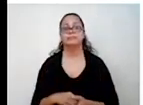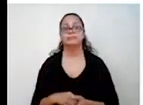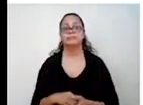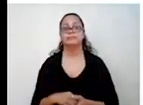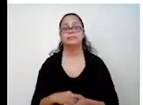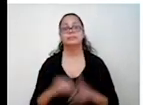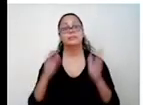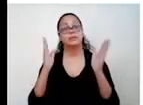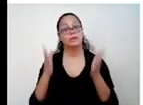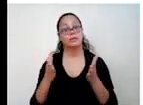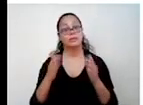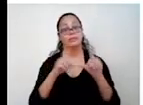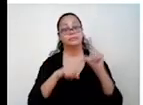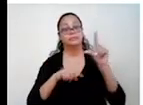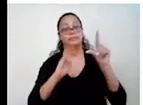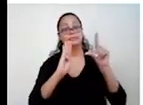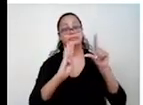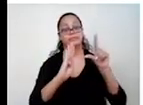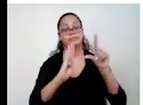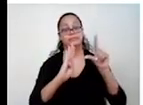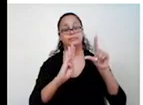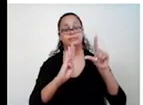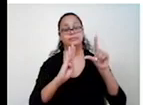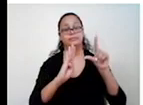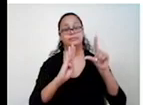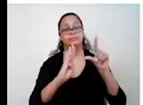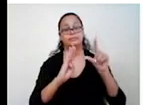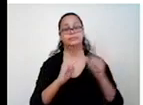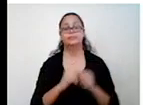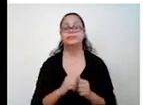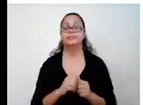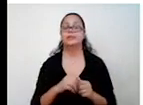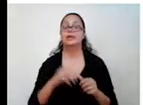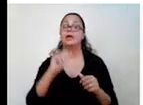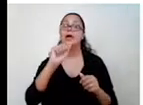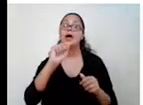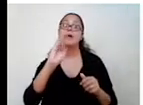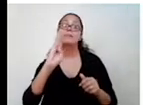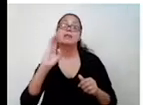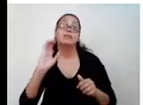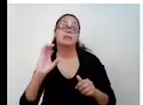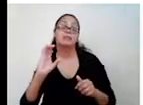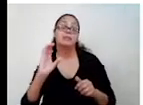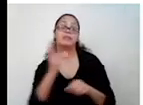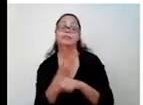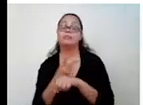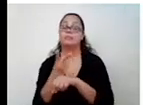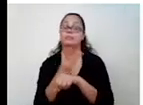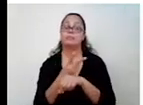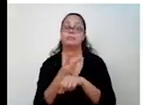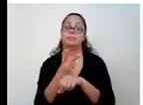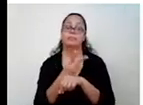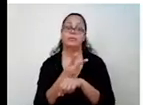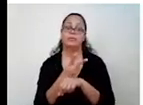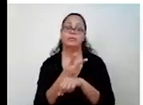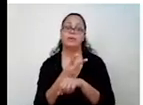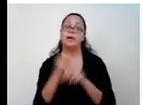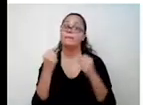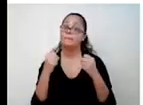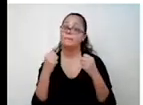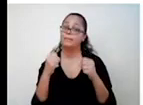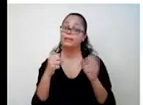Agora aqui, ó. Para a gente achar o ABC, a equação de segundo grau tem que estar igual a zero.